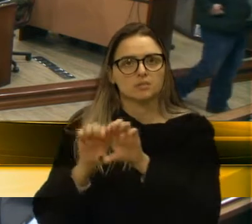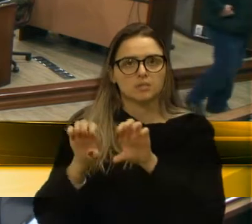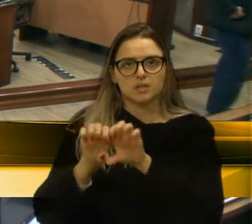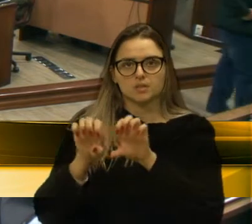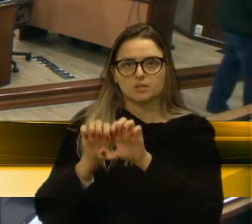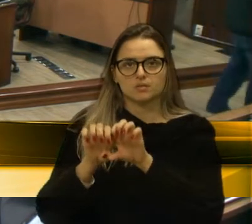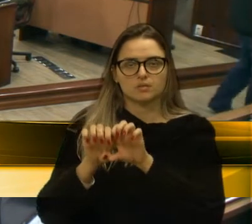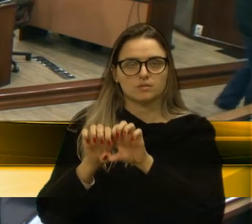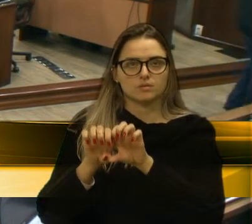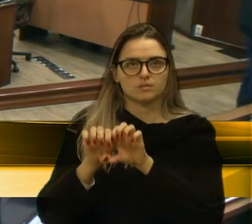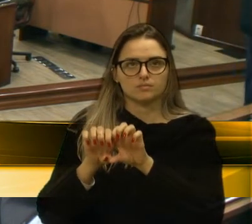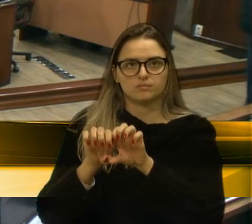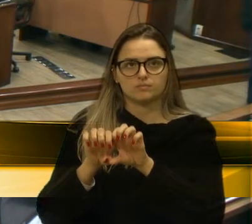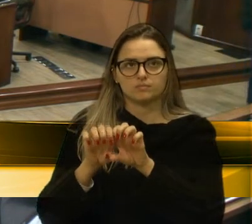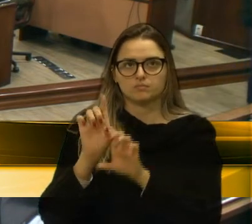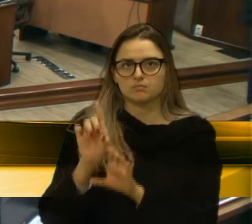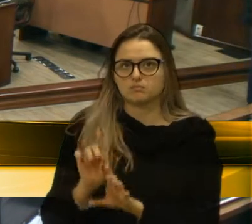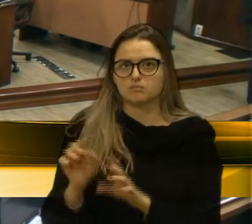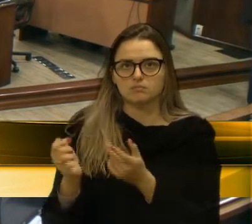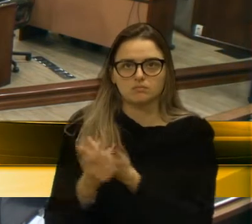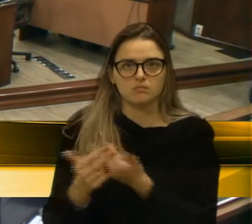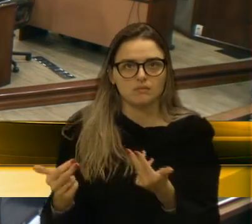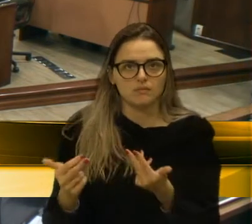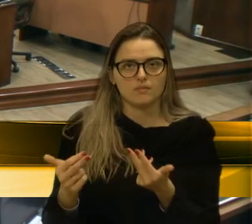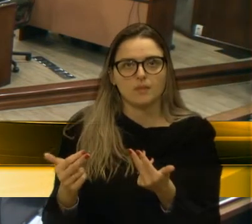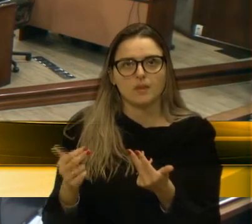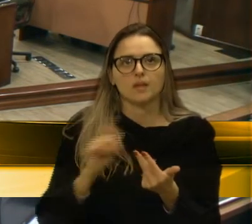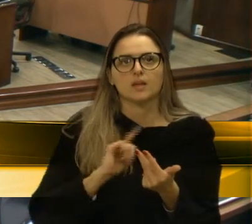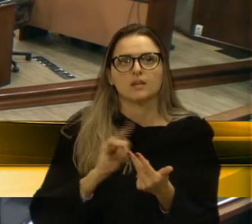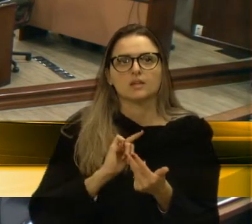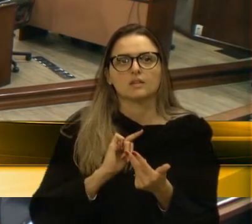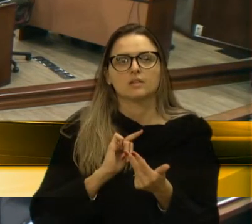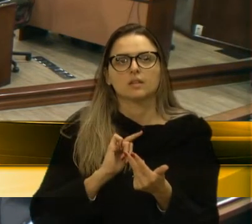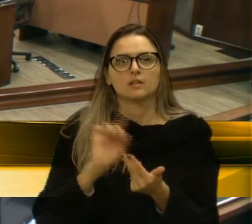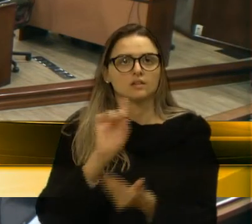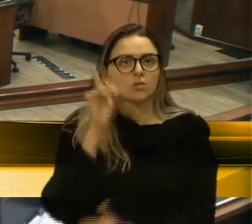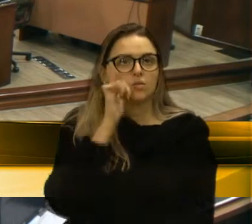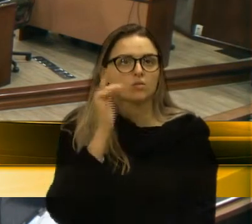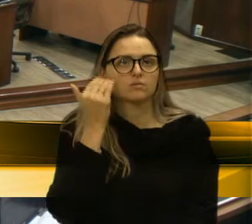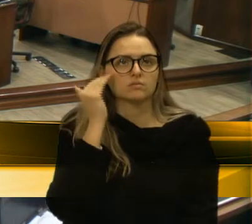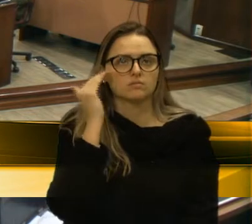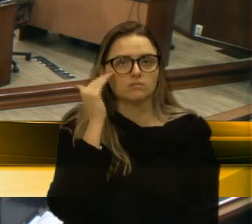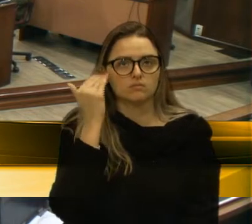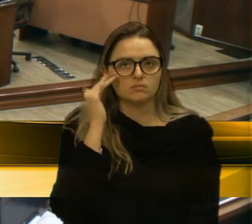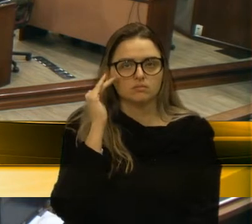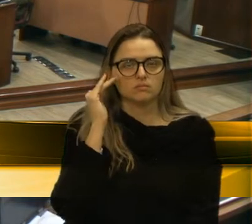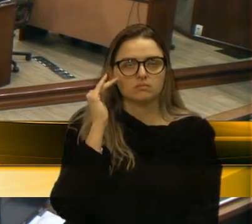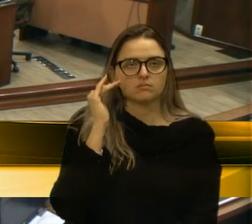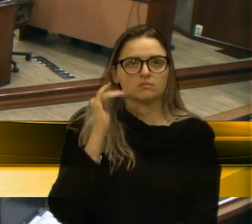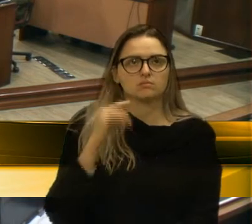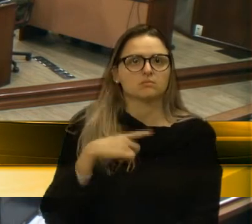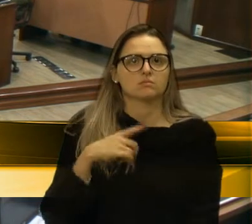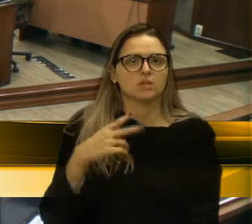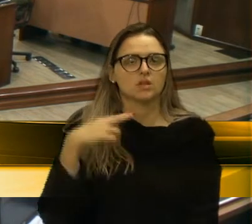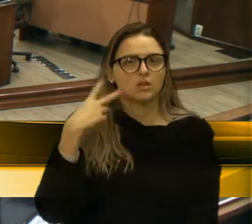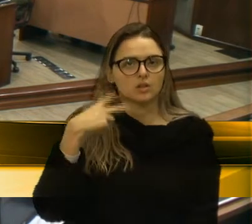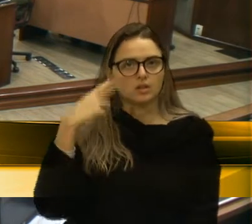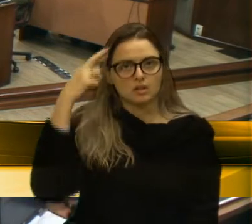E é uma situação que, muitas das vezes, a gente não consegue compreender. O vereador Rafael Bueno